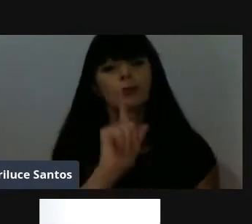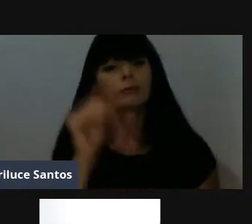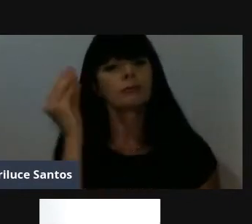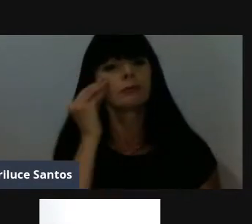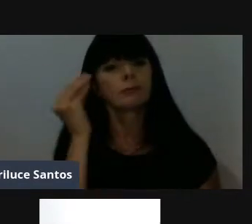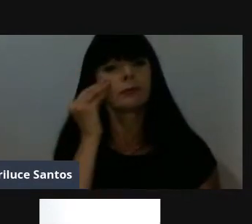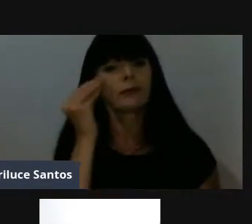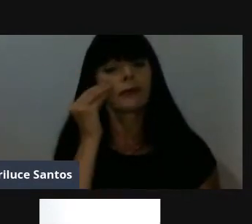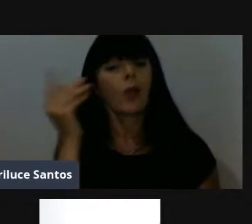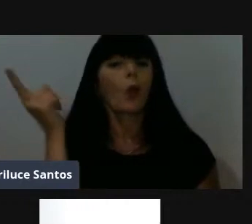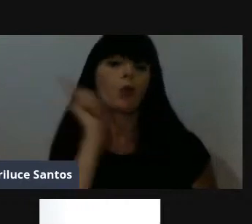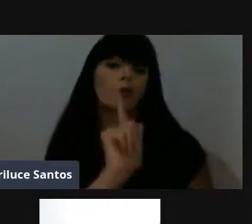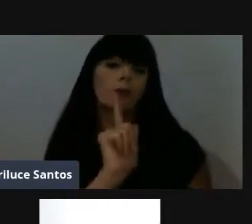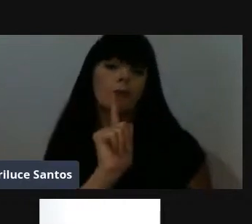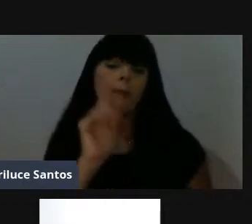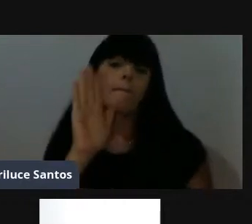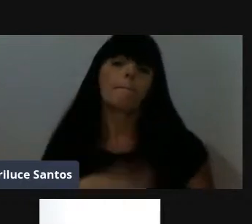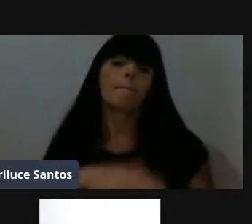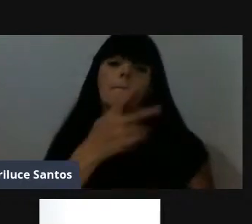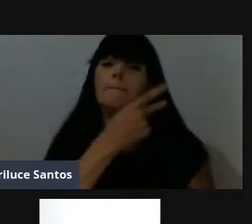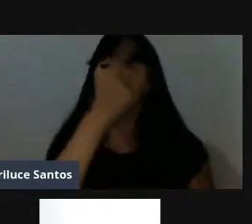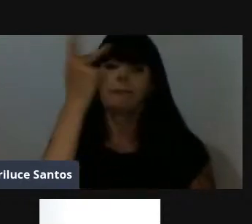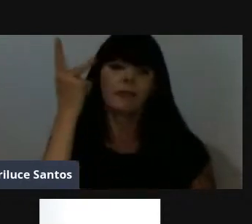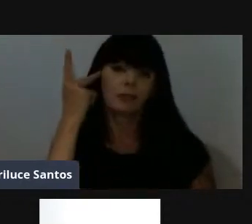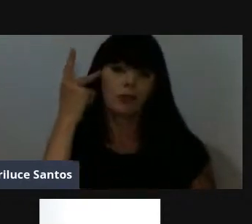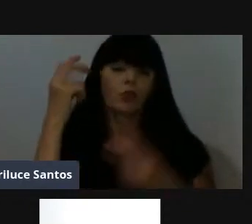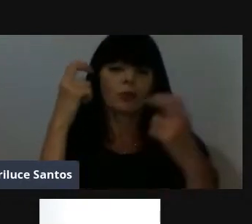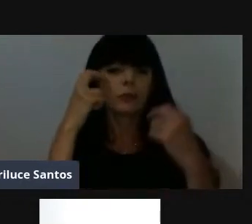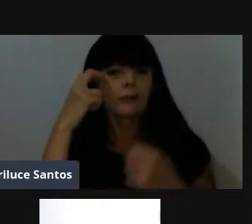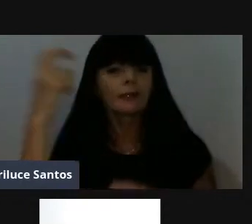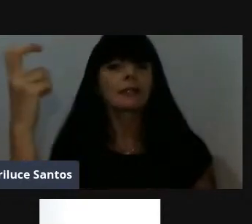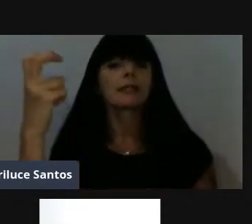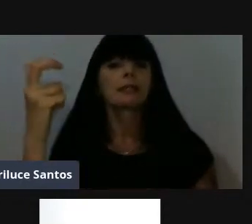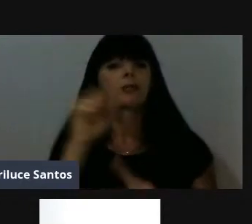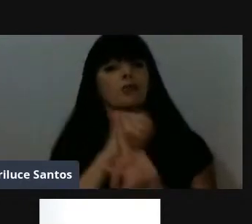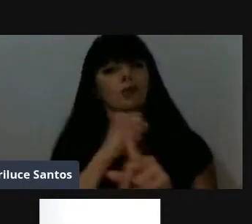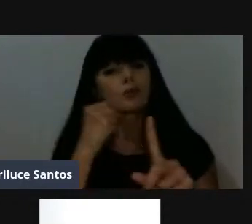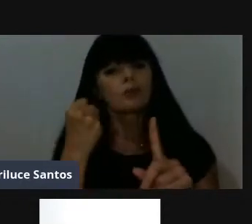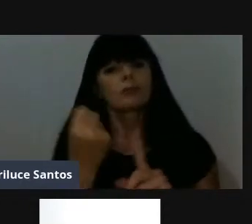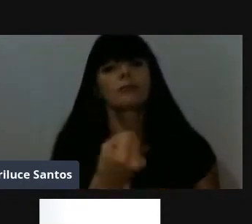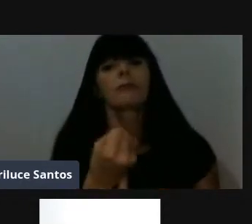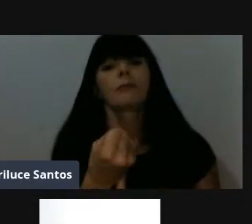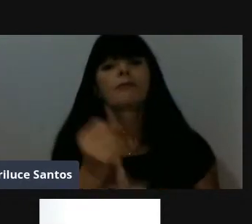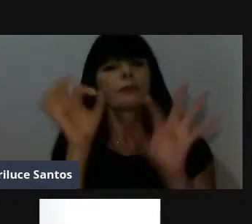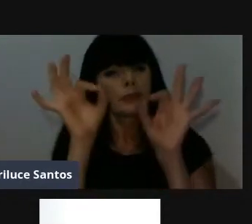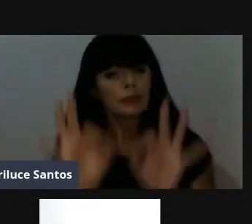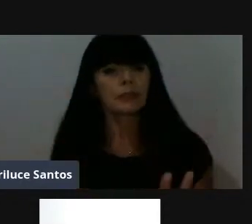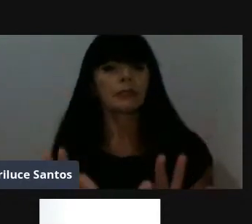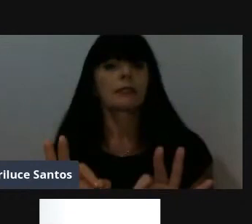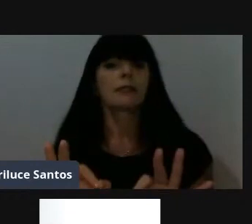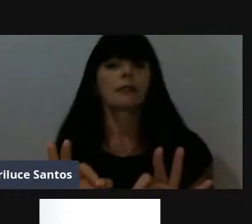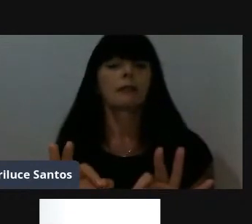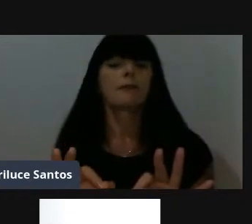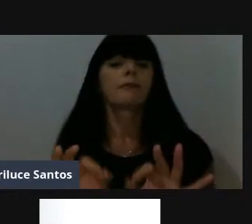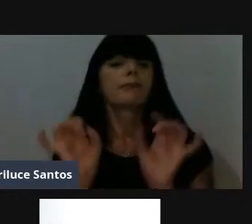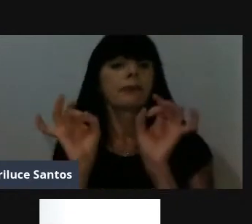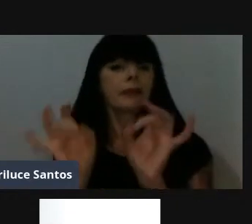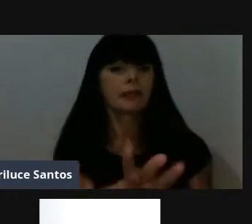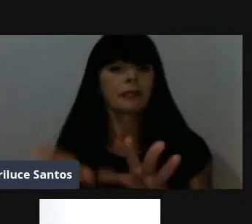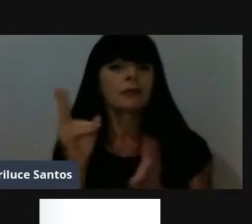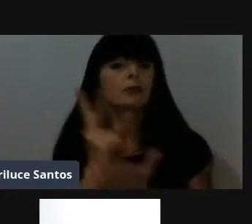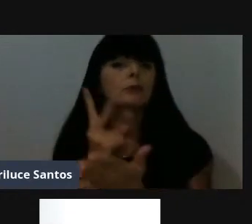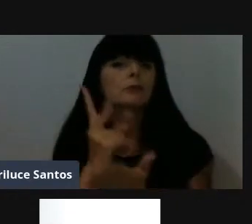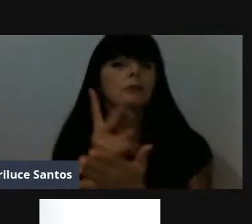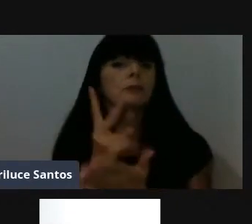alcançar mais pessoas com políticas inteligentes, com políticas sociais justas, né, deixando sempre prevalecer